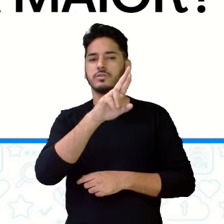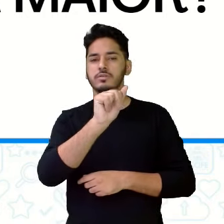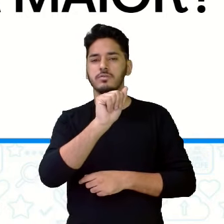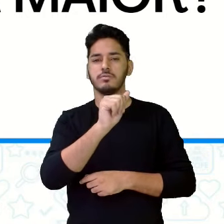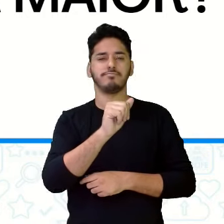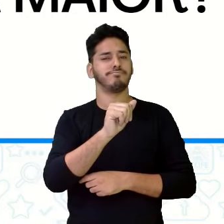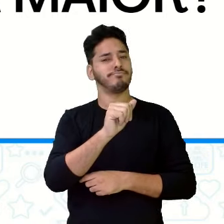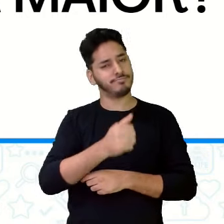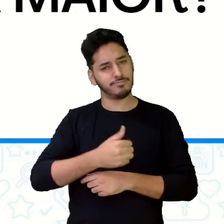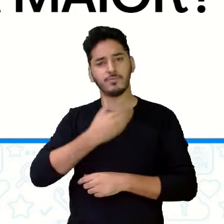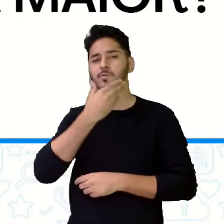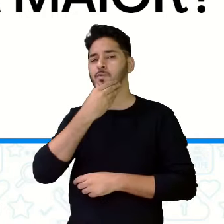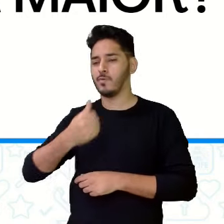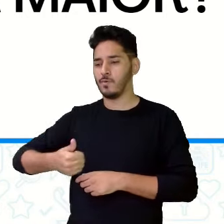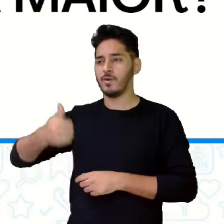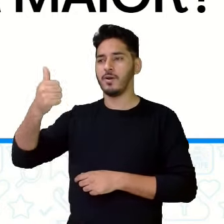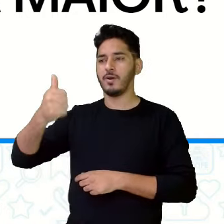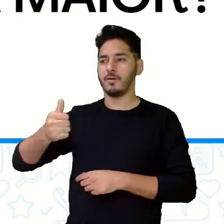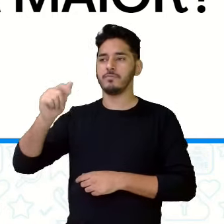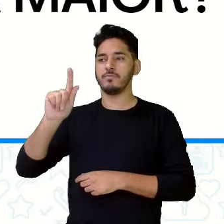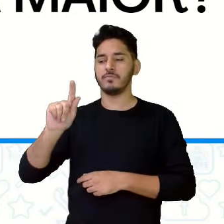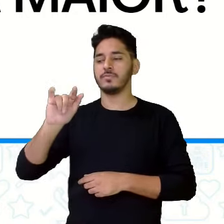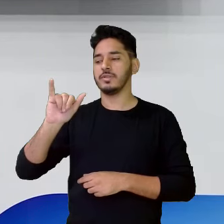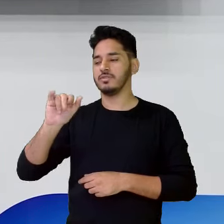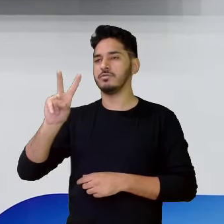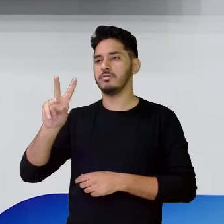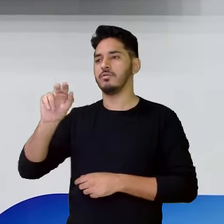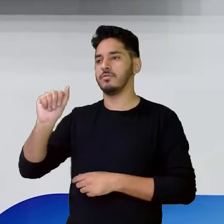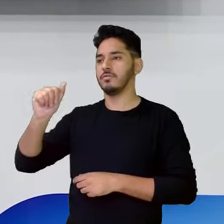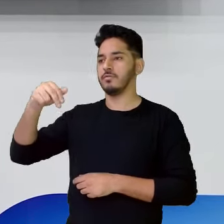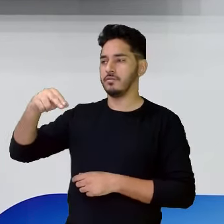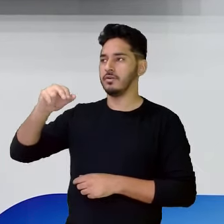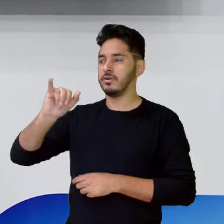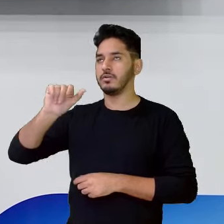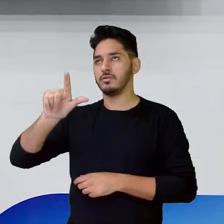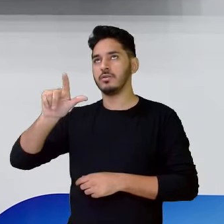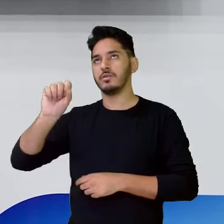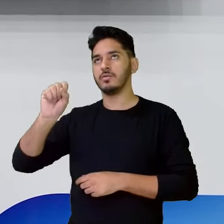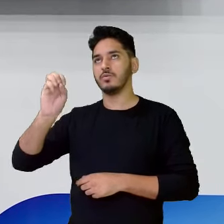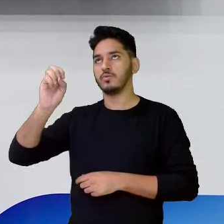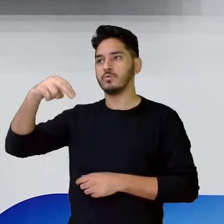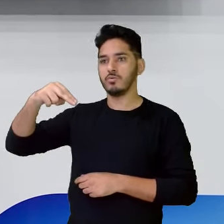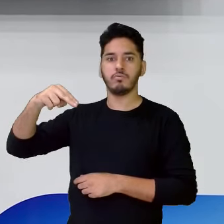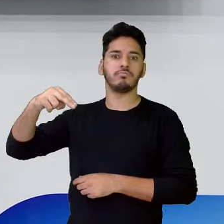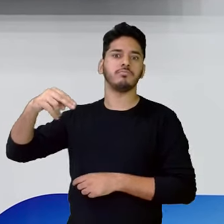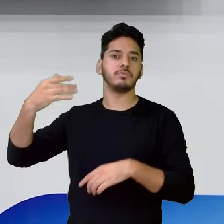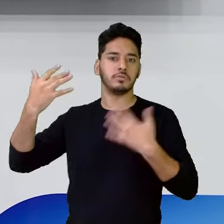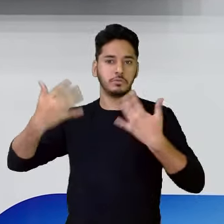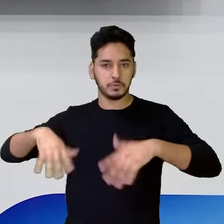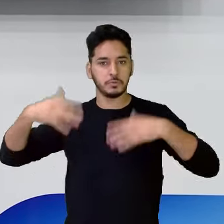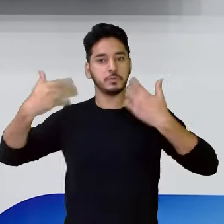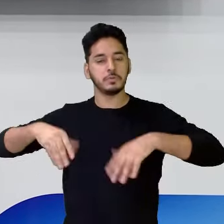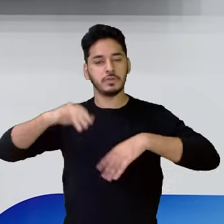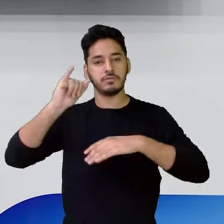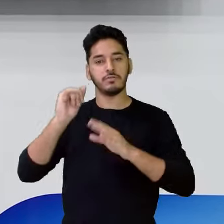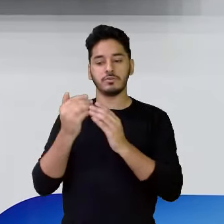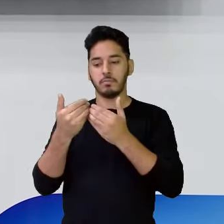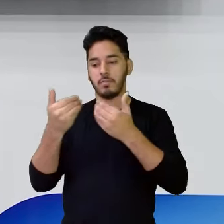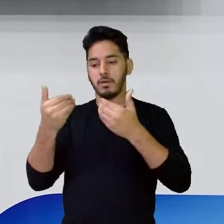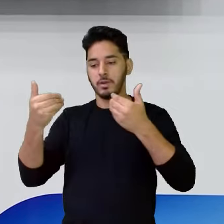Givanilson. A gente passa aí, ó, um tempo falando Givanilson. Bom, se a gente fosse separar, né, teria mais